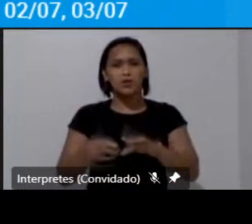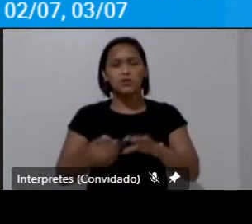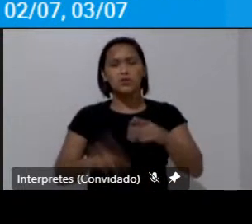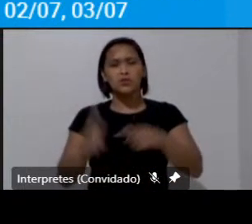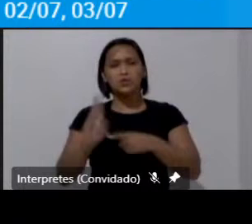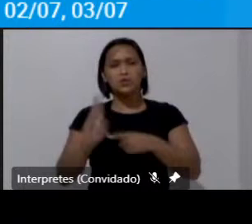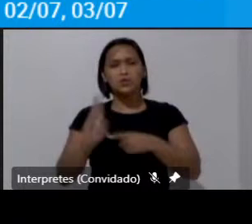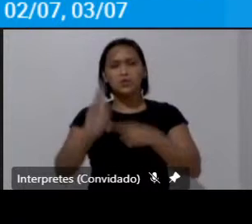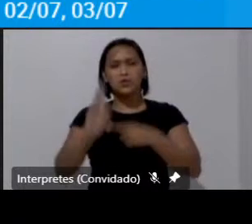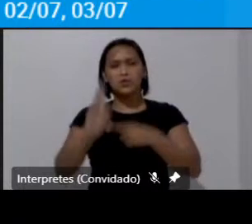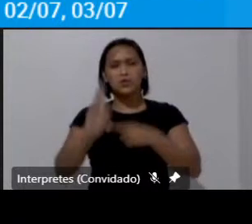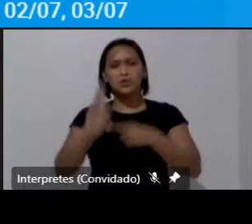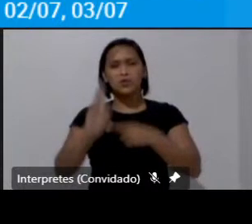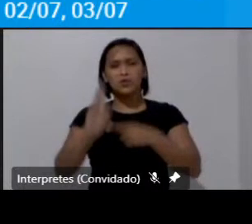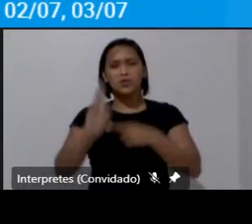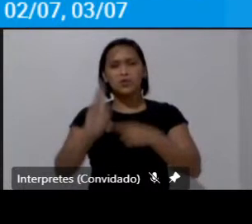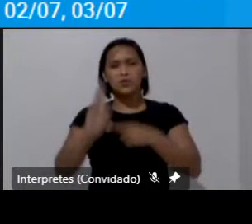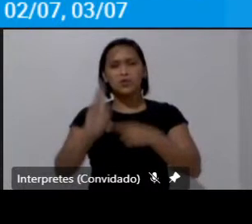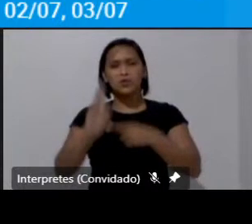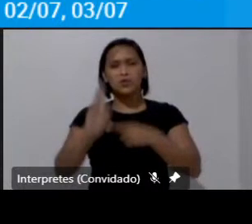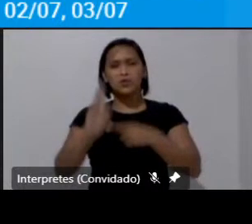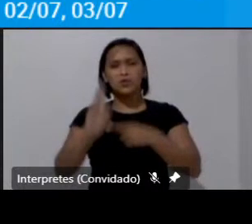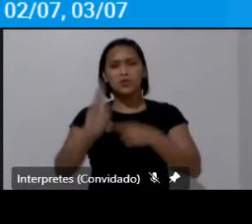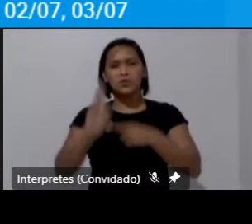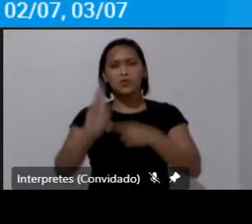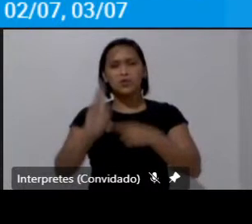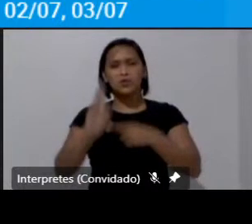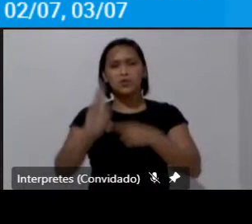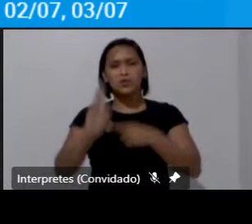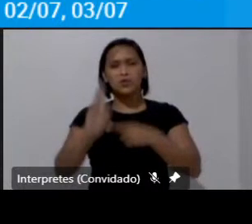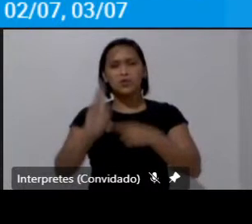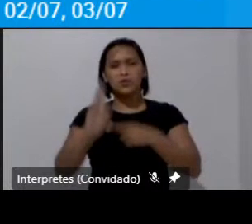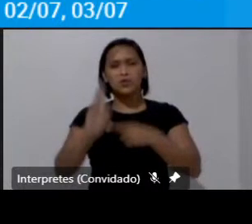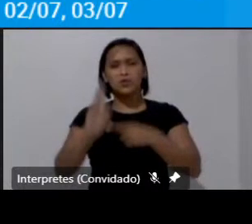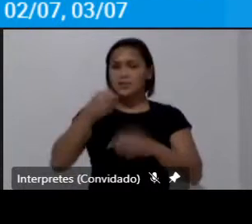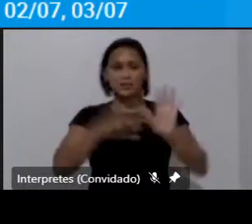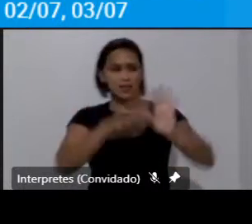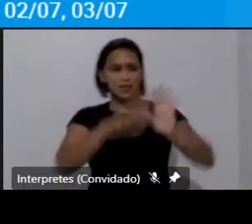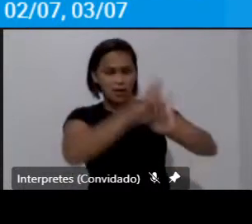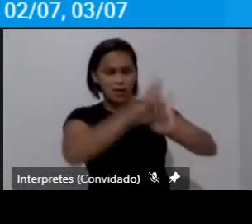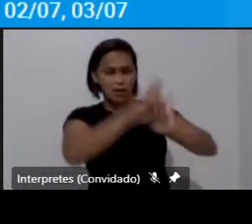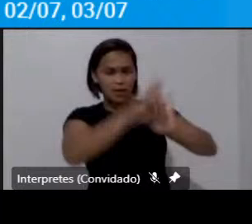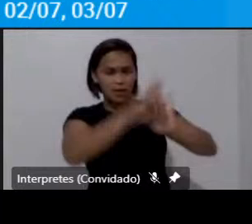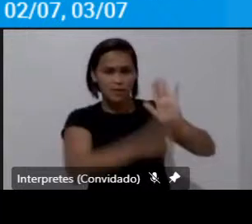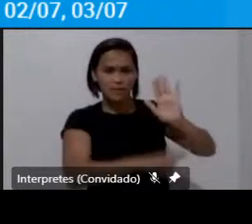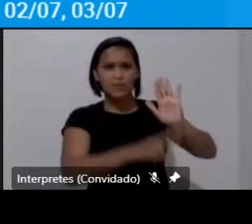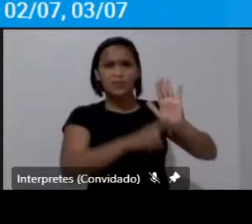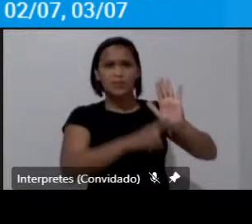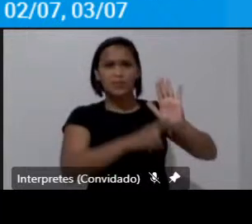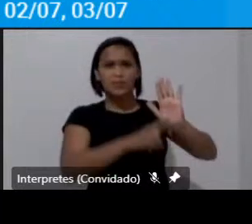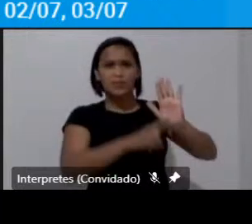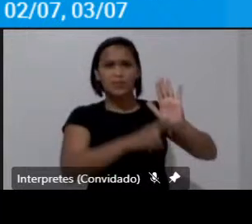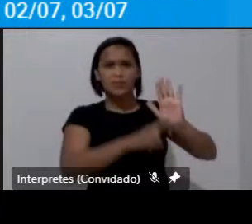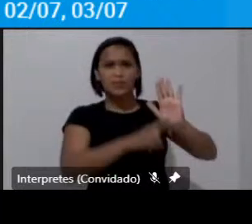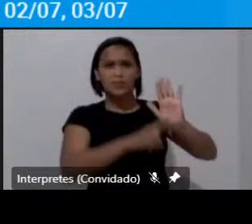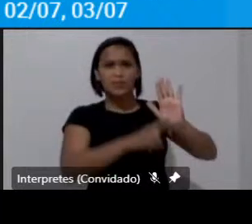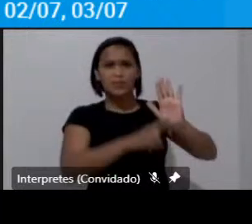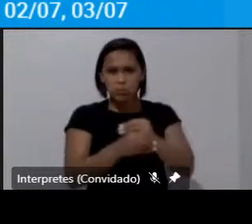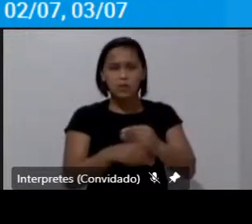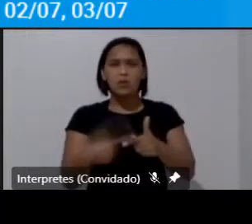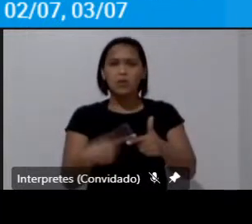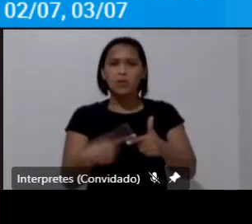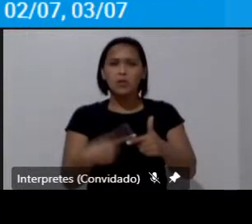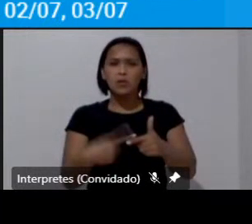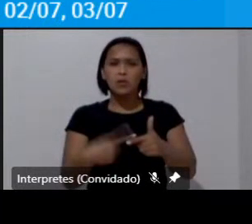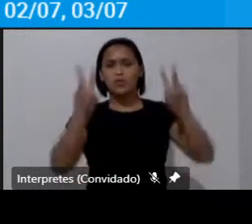indicação da bibliografia complementando porque com mais dois títulos onde